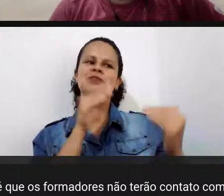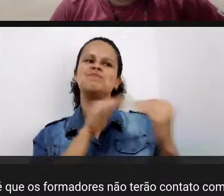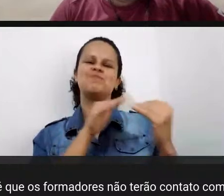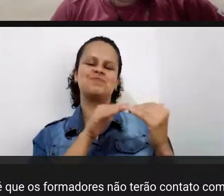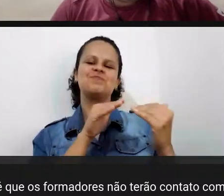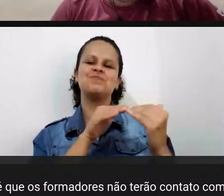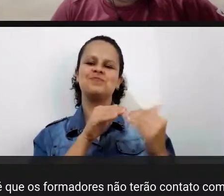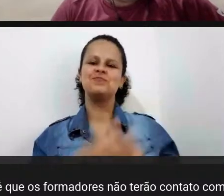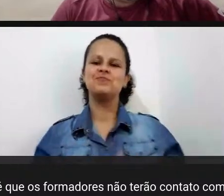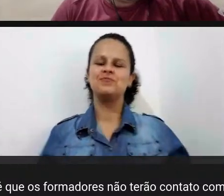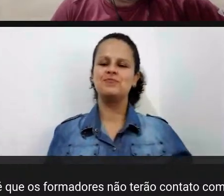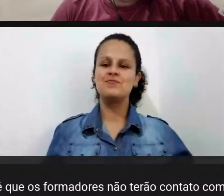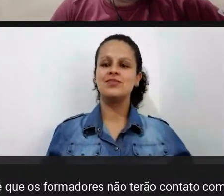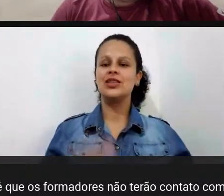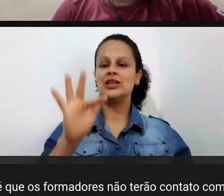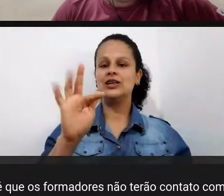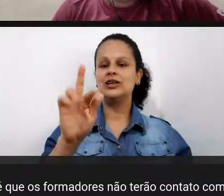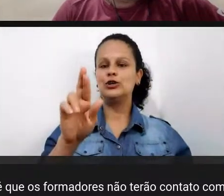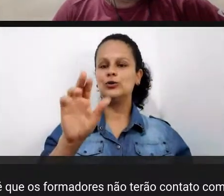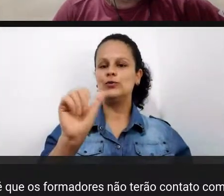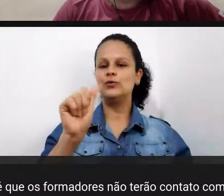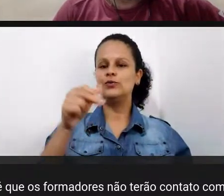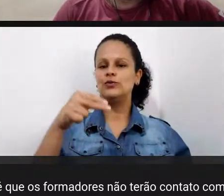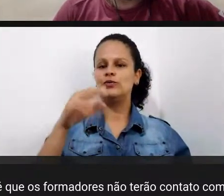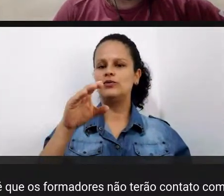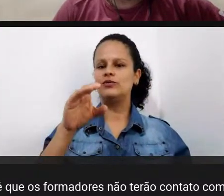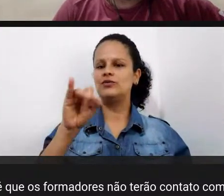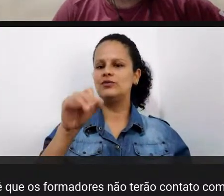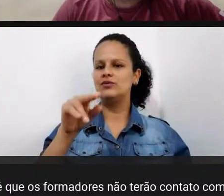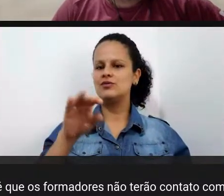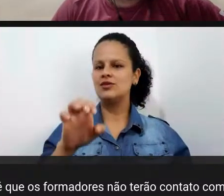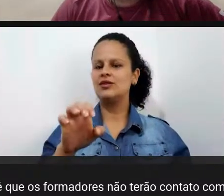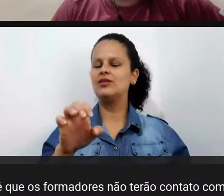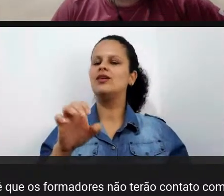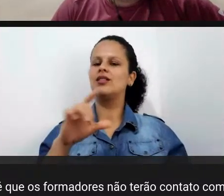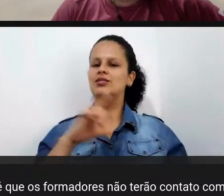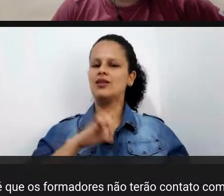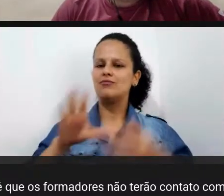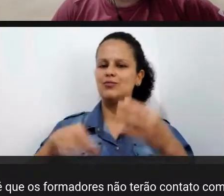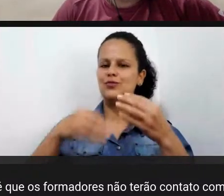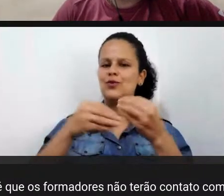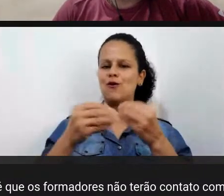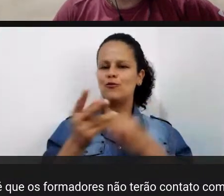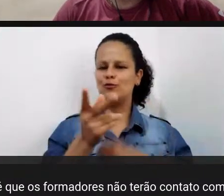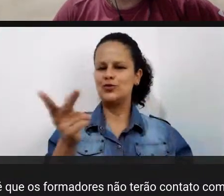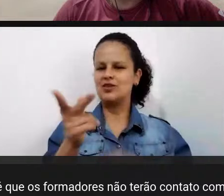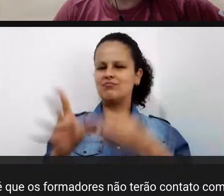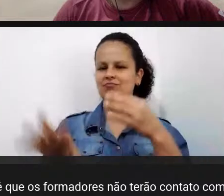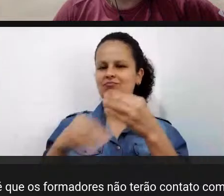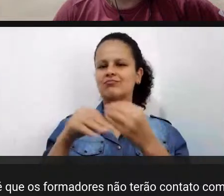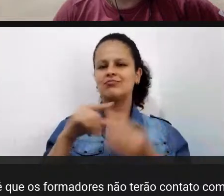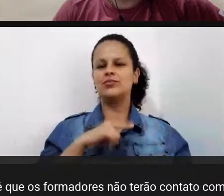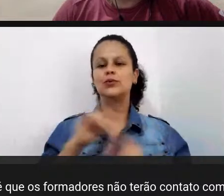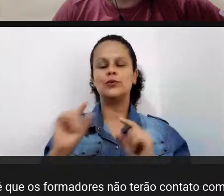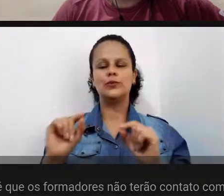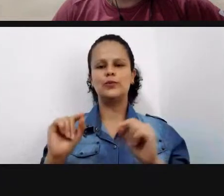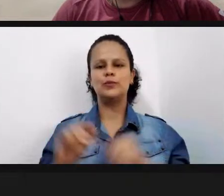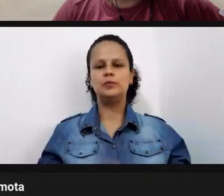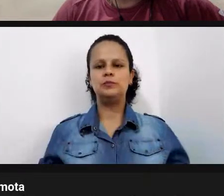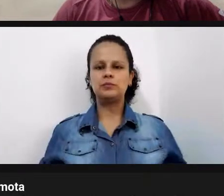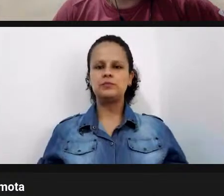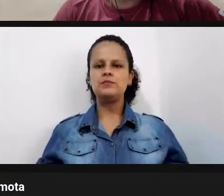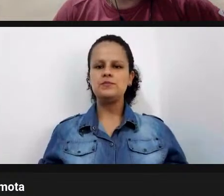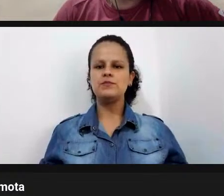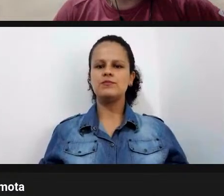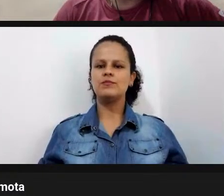a Francine ela complementou de certa forma aqui a fala de vocês porque ela coloca assim sobre